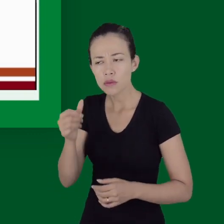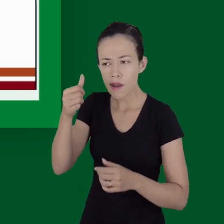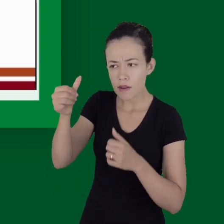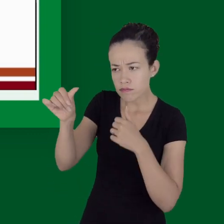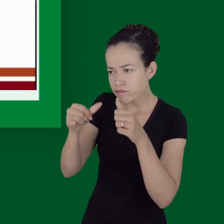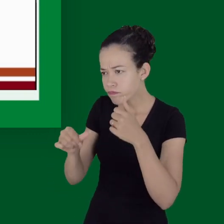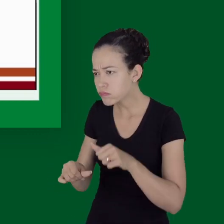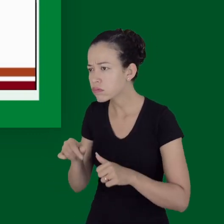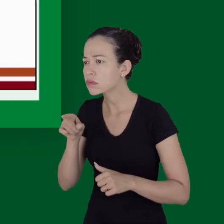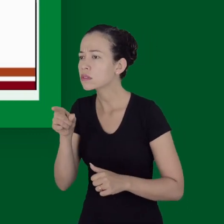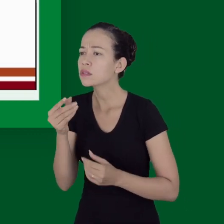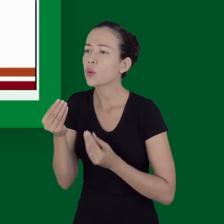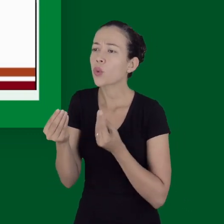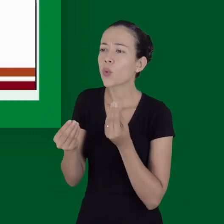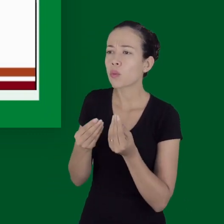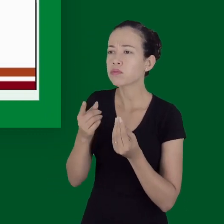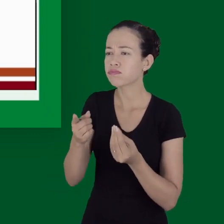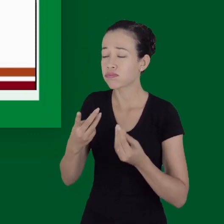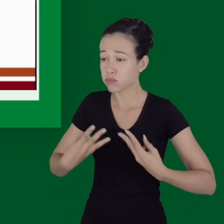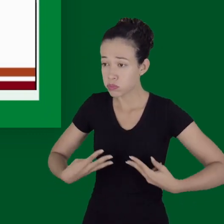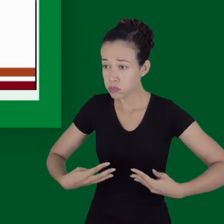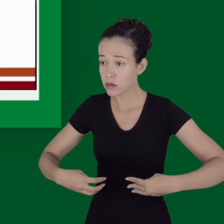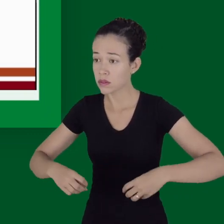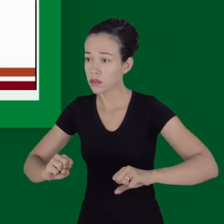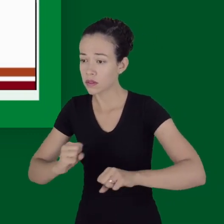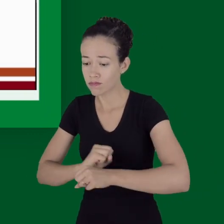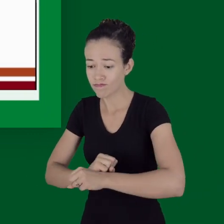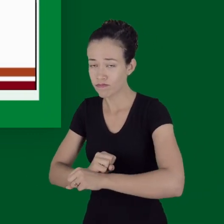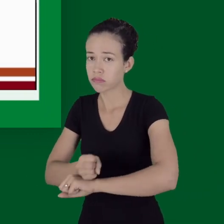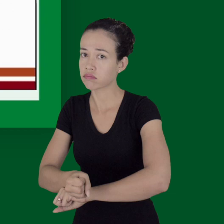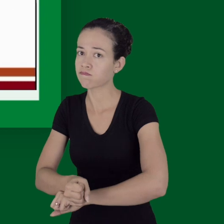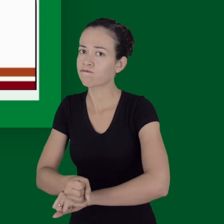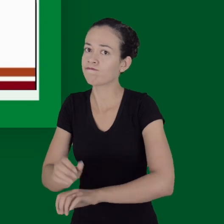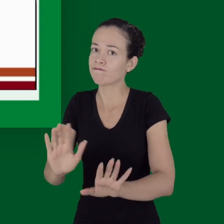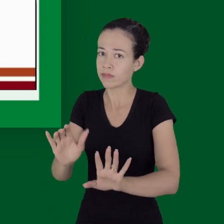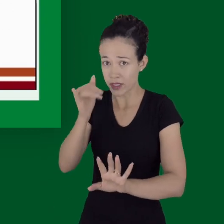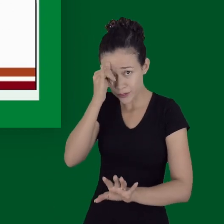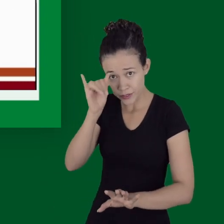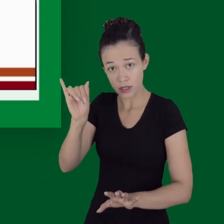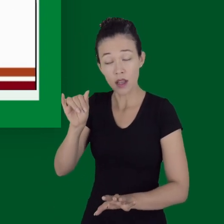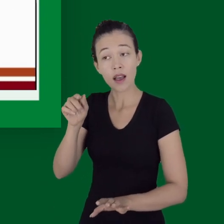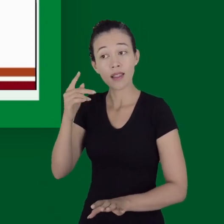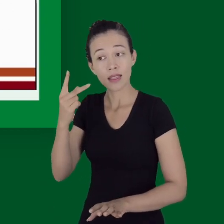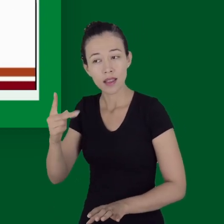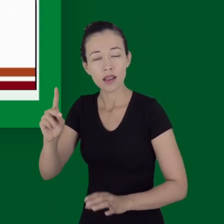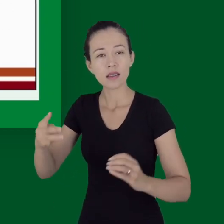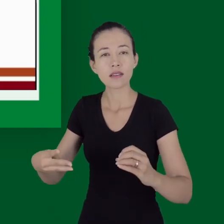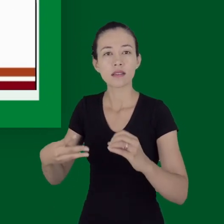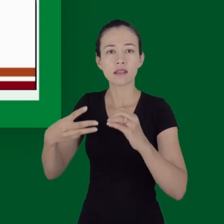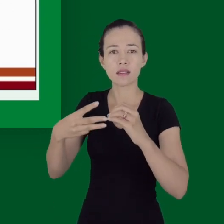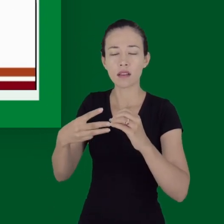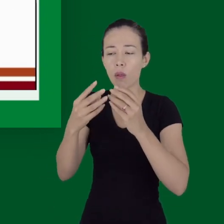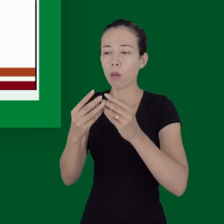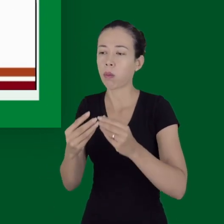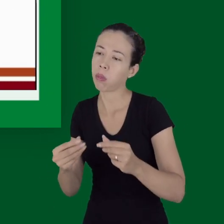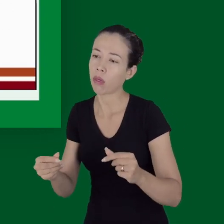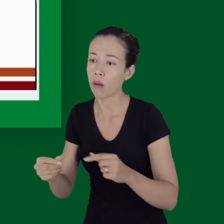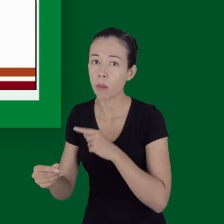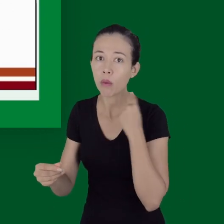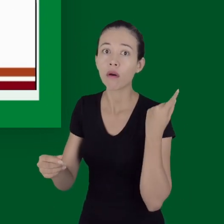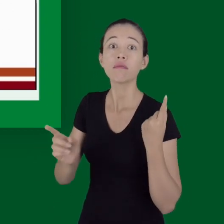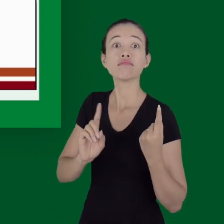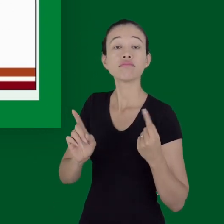e no tratamento pré-hospitalar do paciente com trauma, o objetivo é prevenir ou reverter o metabolismo